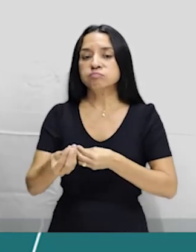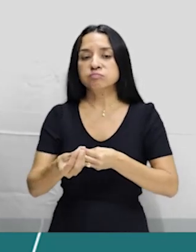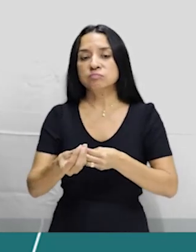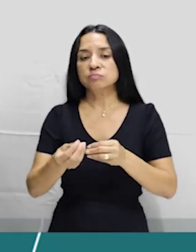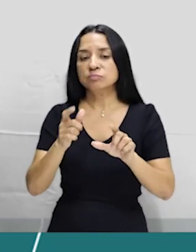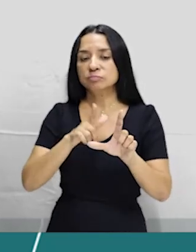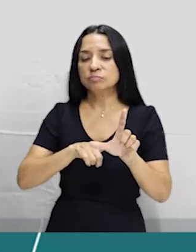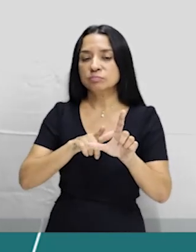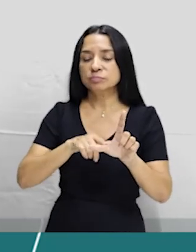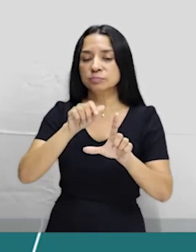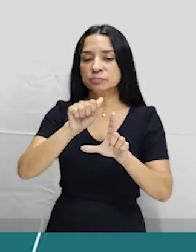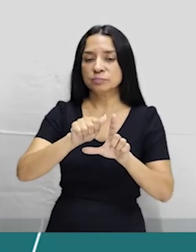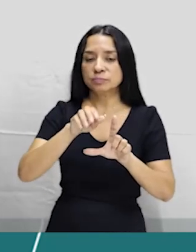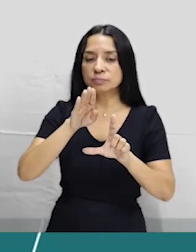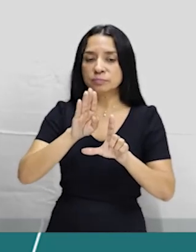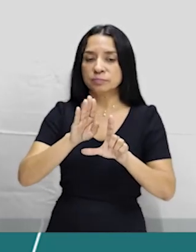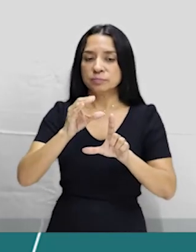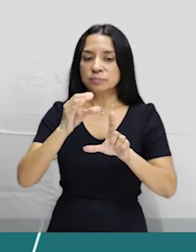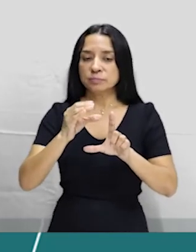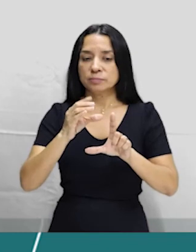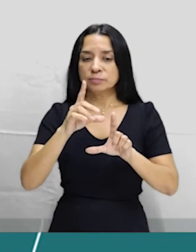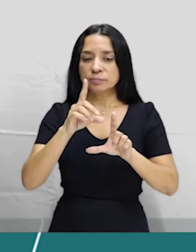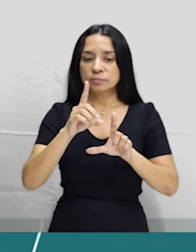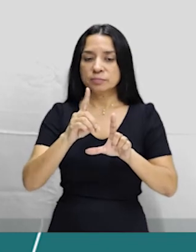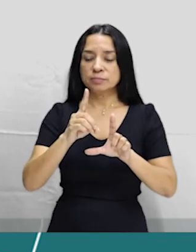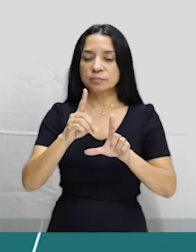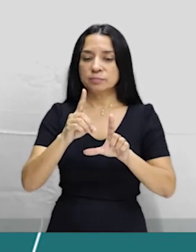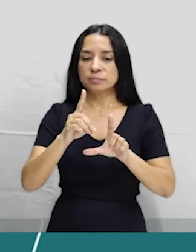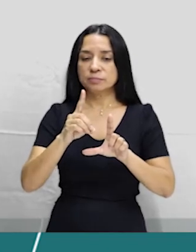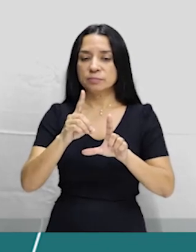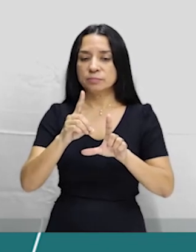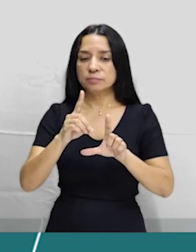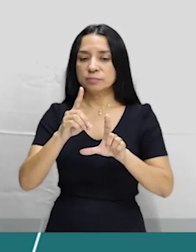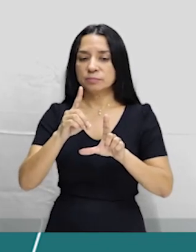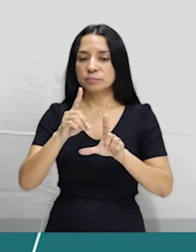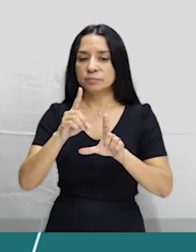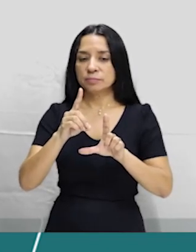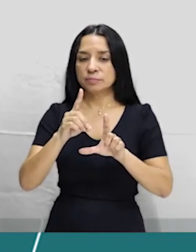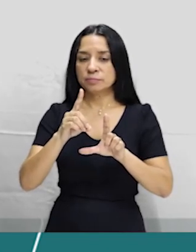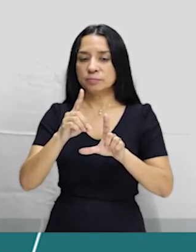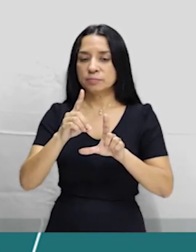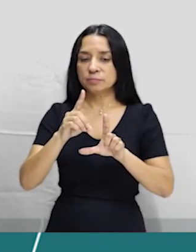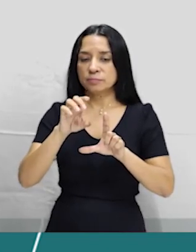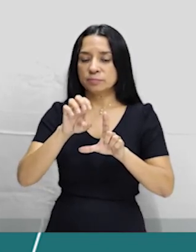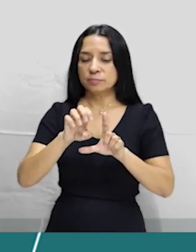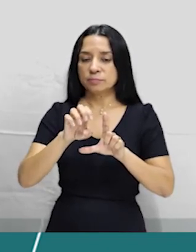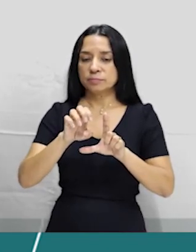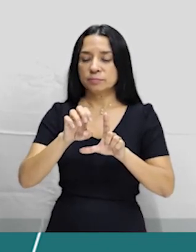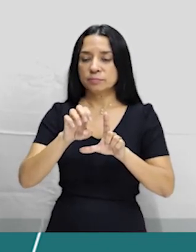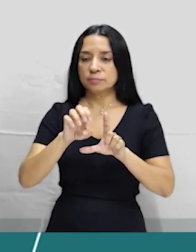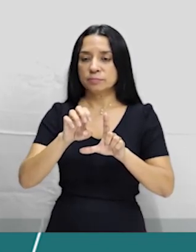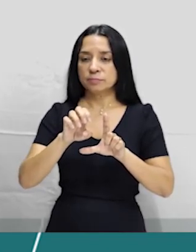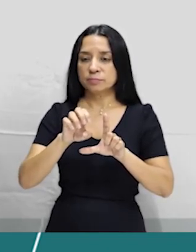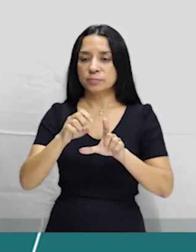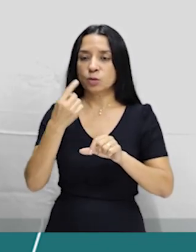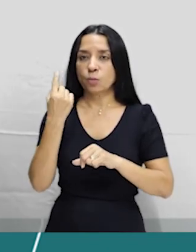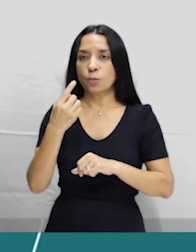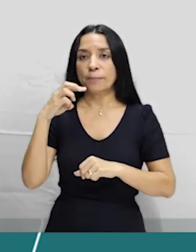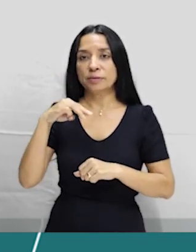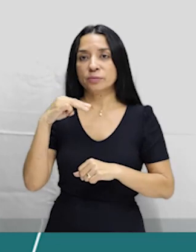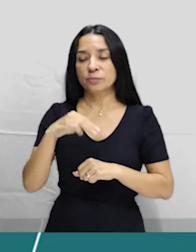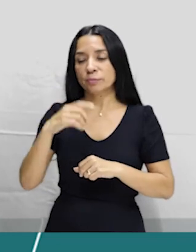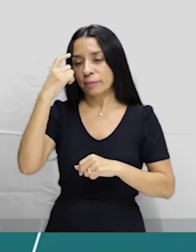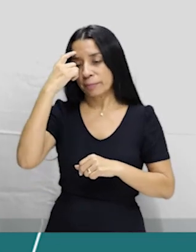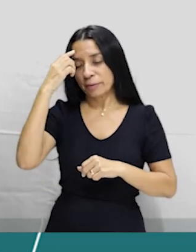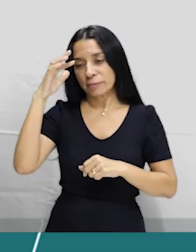Porais, pudieses, pudierais, poréis ou pudisteis. Um minuto para vocês